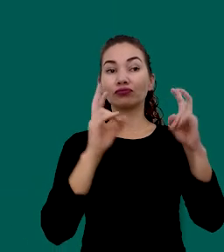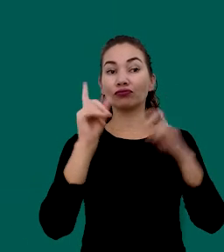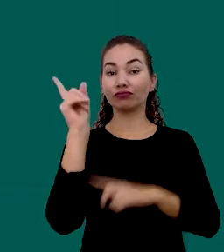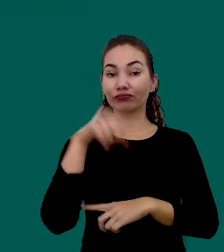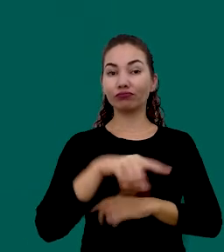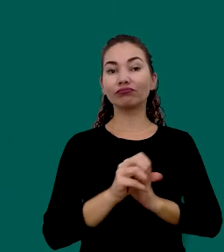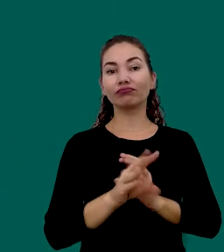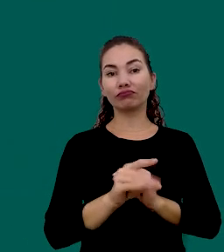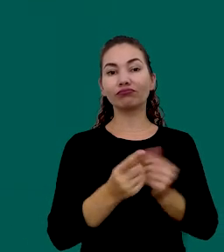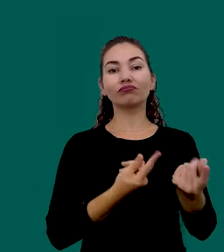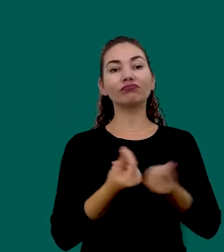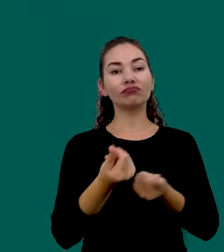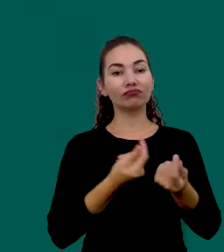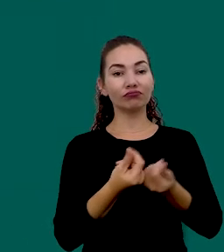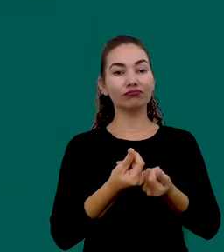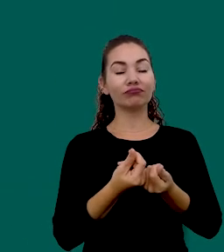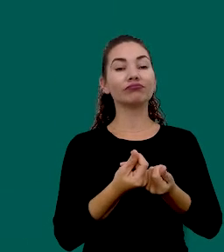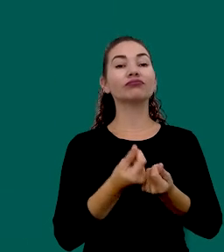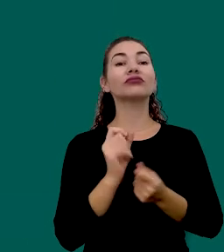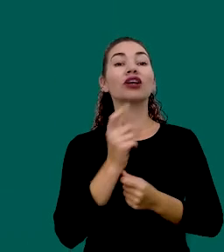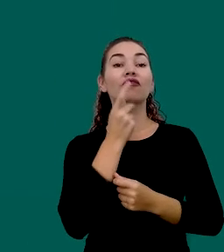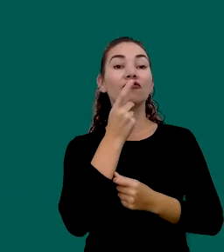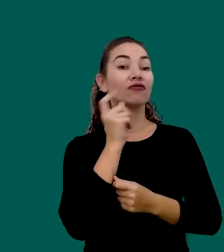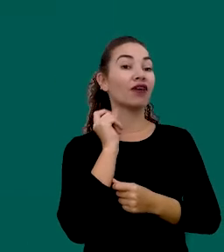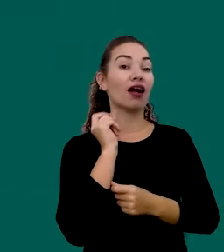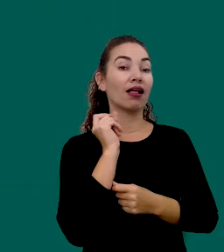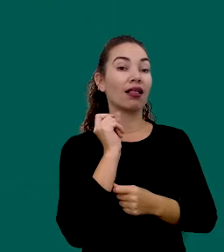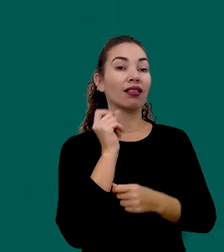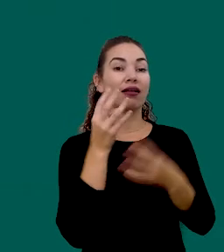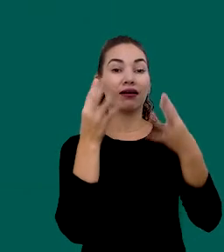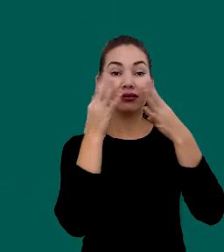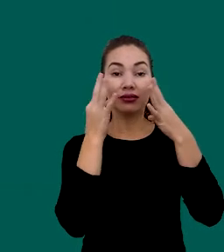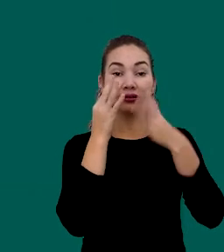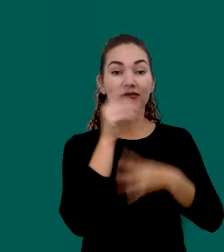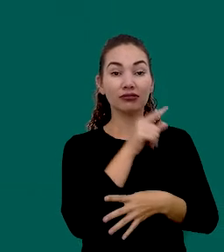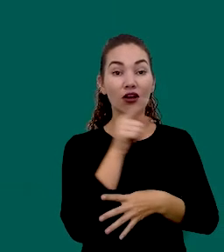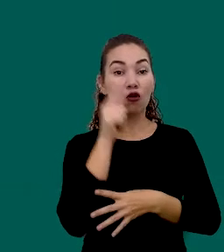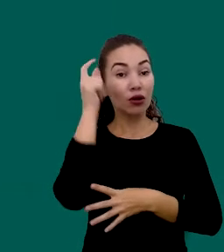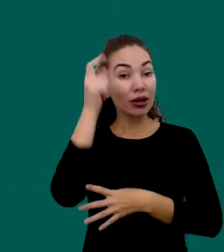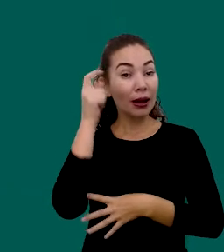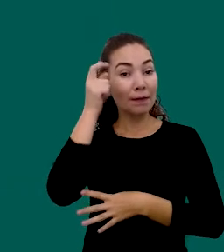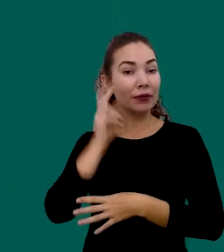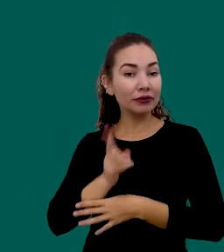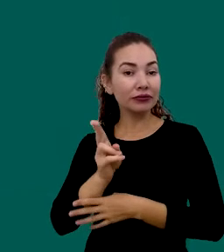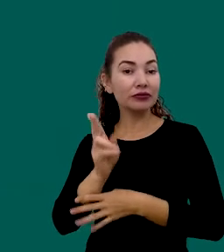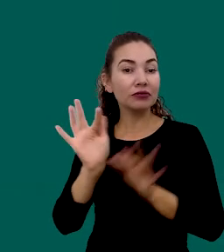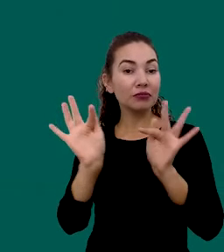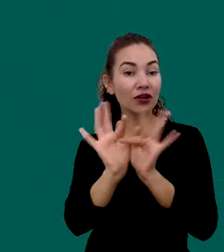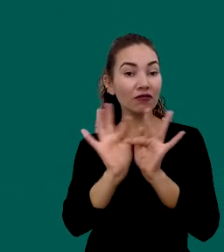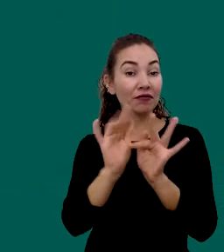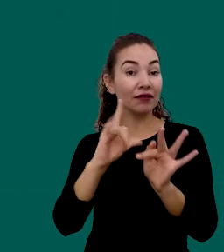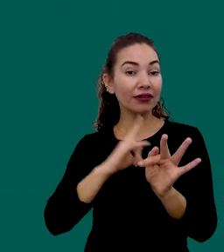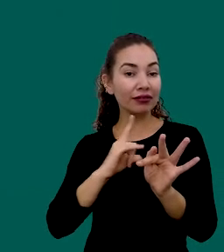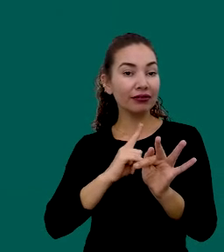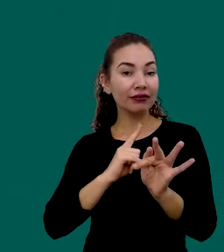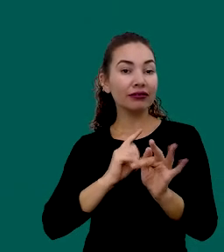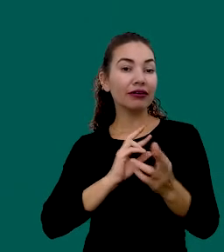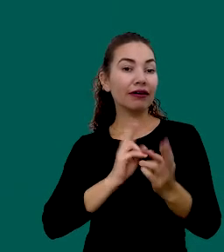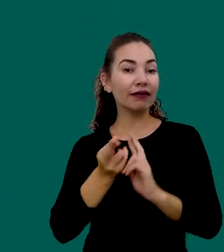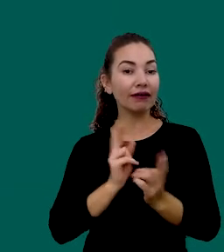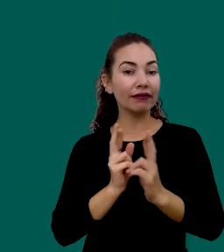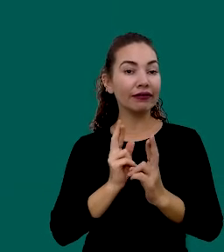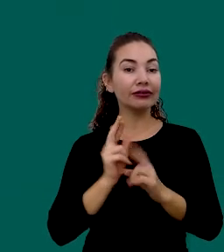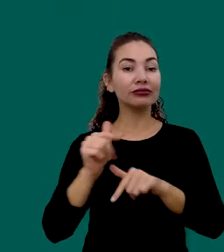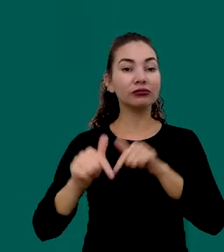É educação financeira Sem mencionar A atenção E a preocupação Constante Que a universidade tem Em trabalhar